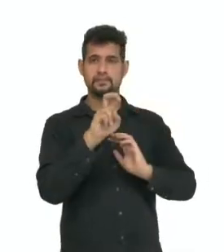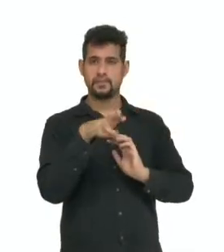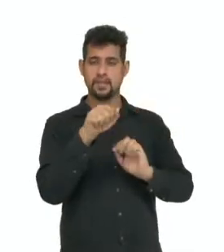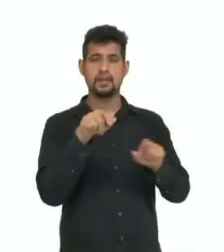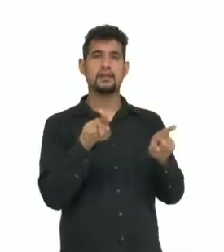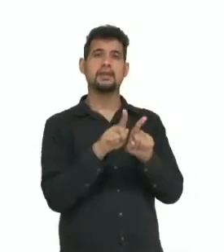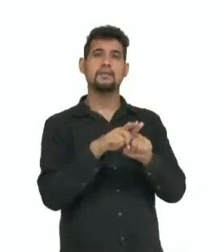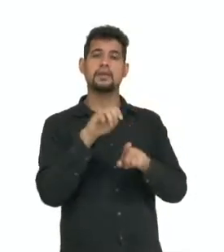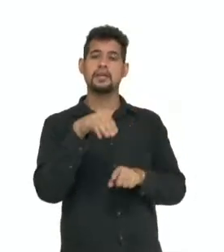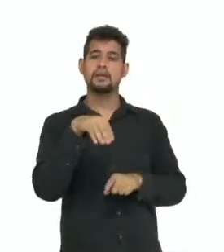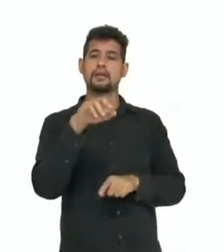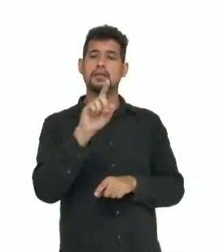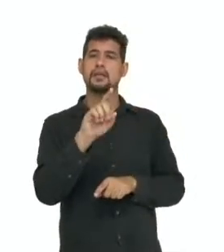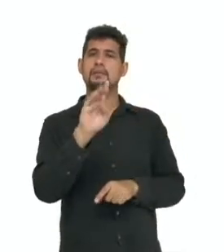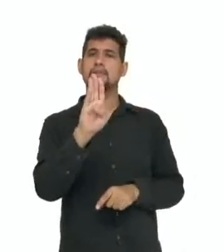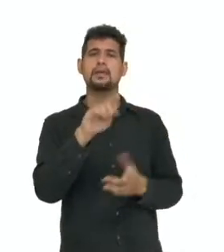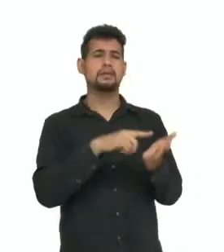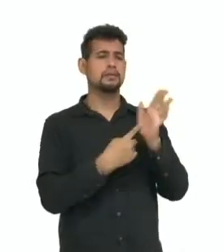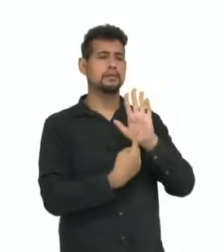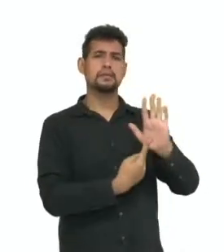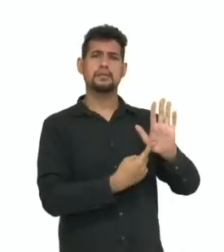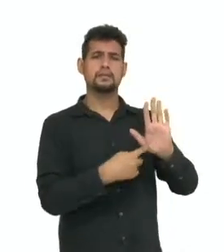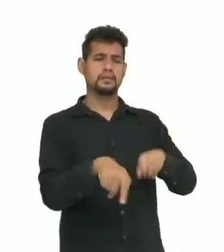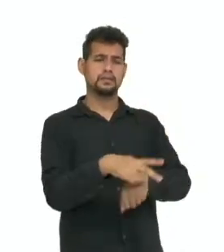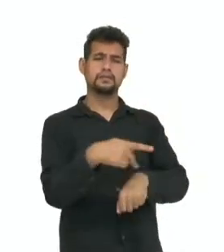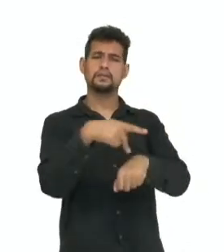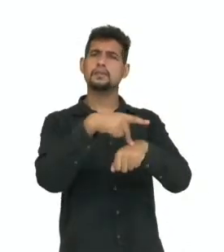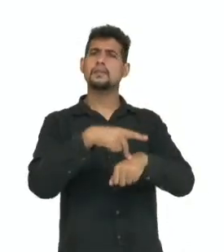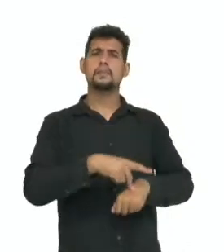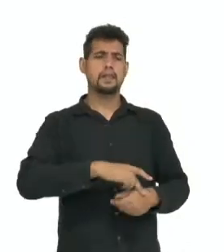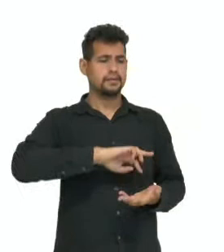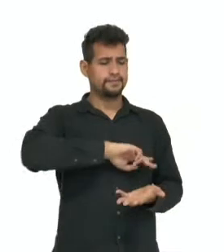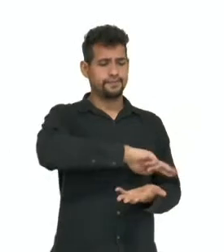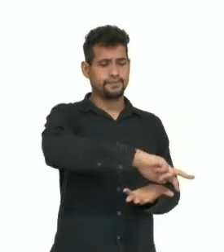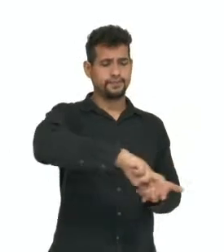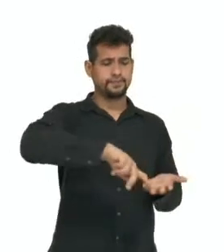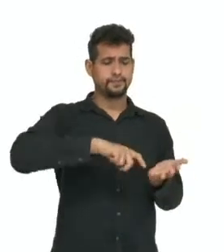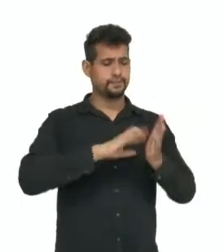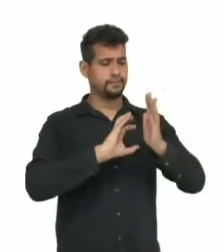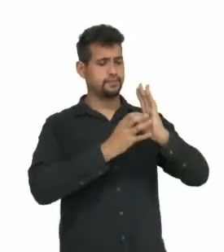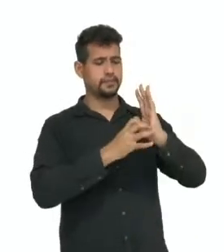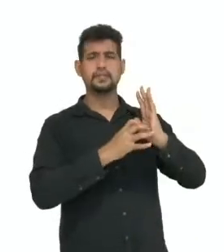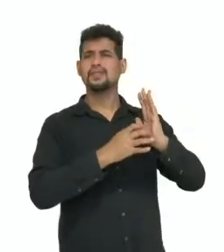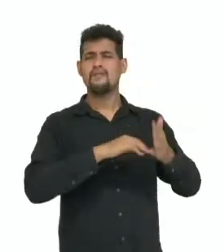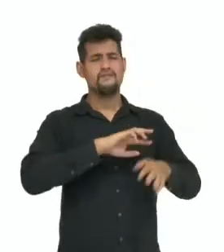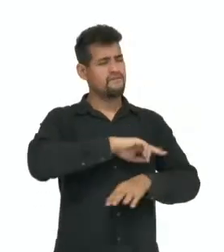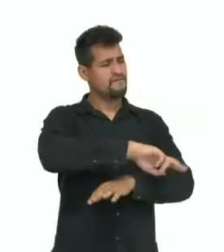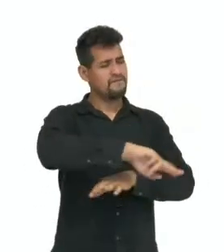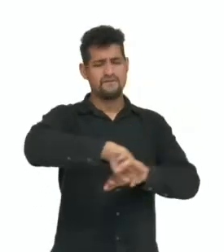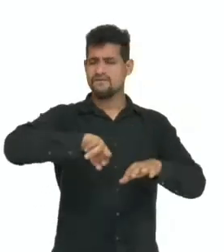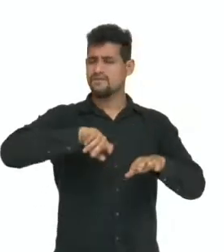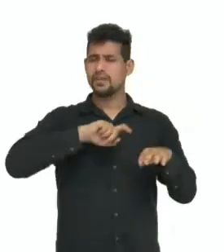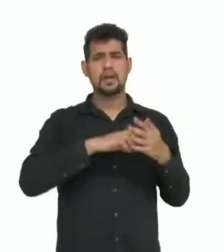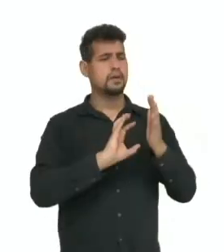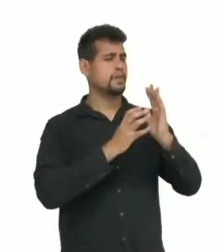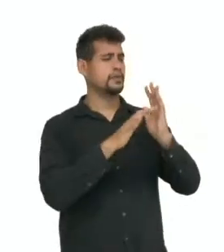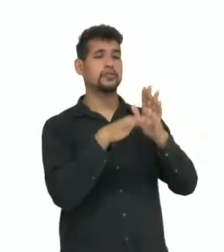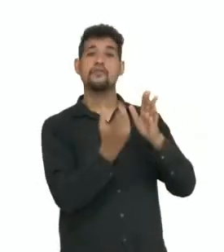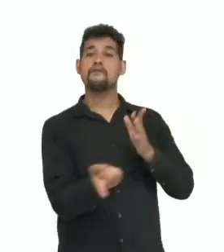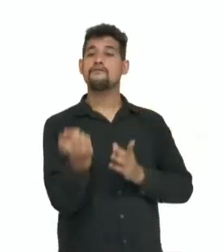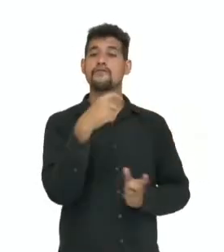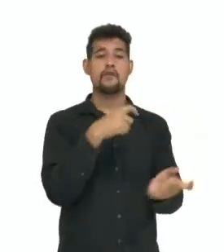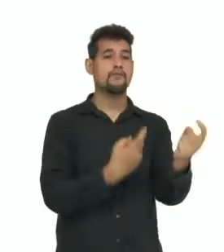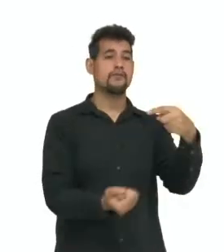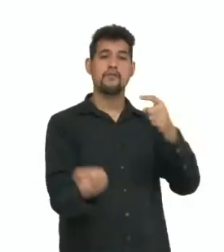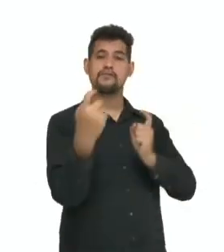e trouxe para o país de volta o pluripartidarismo. Muitos partidos políticos voltaram